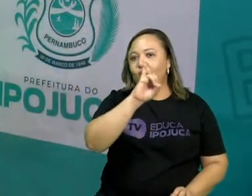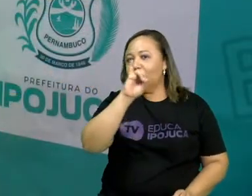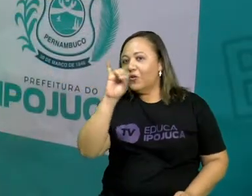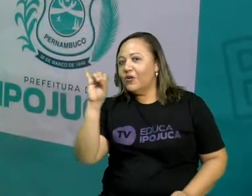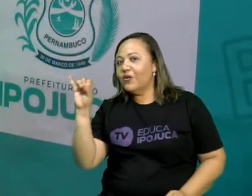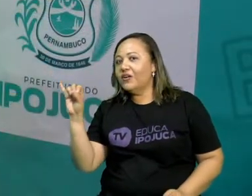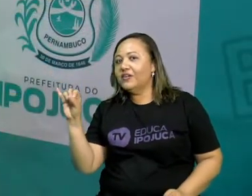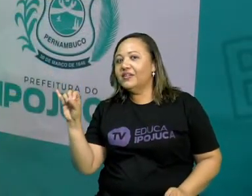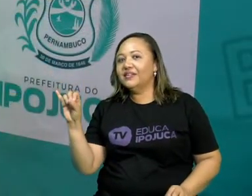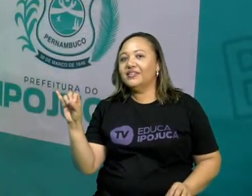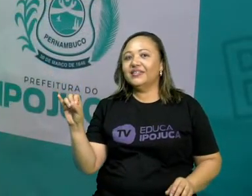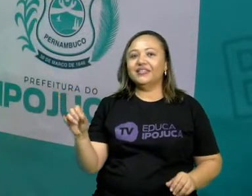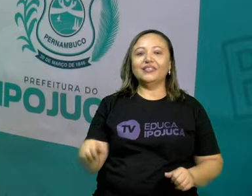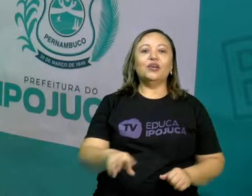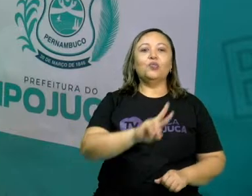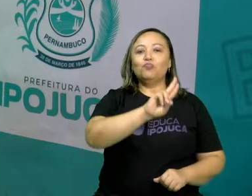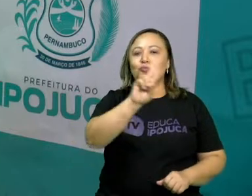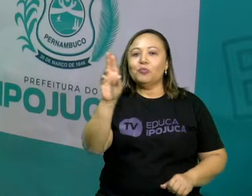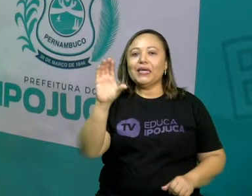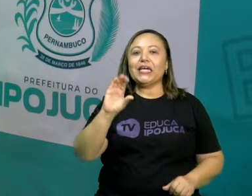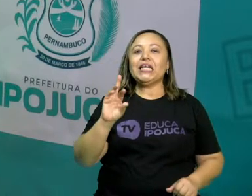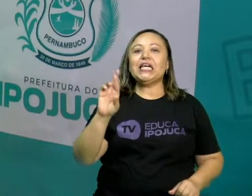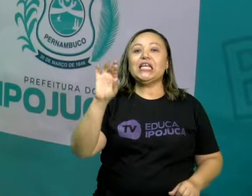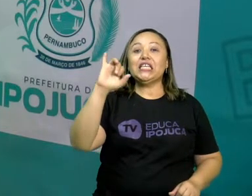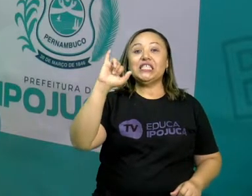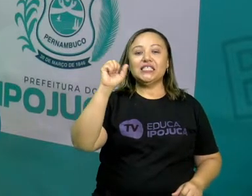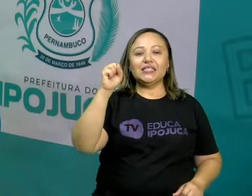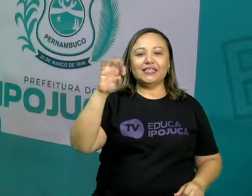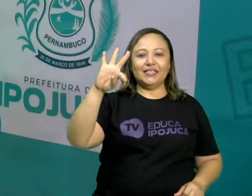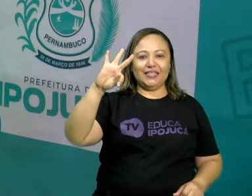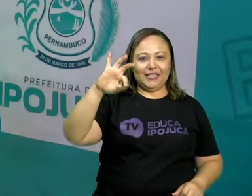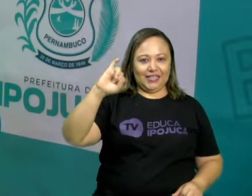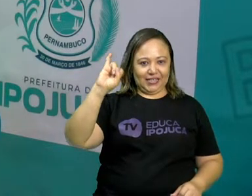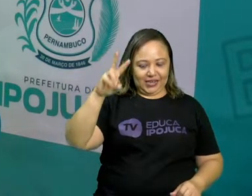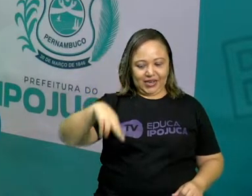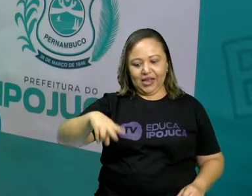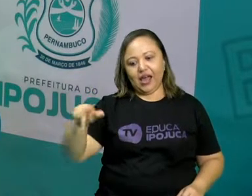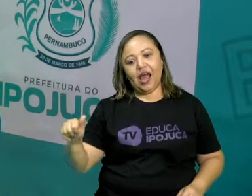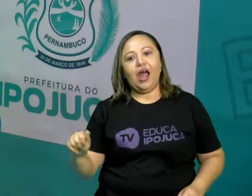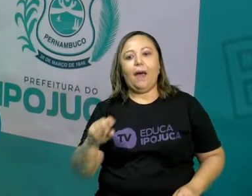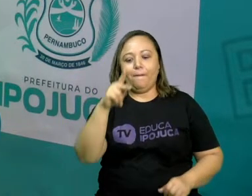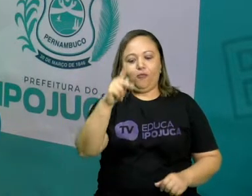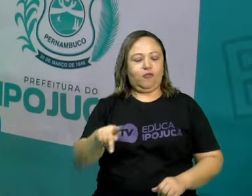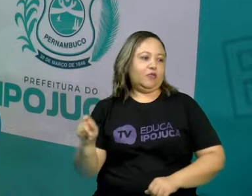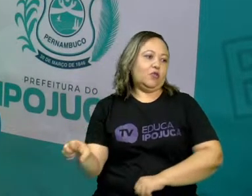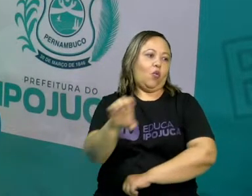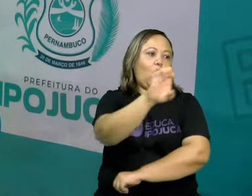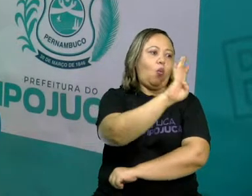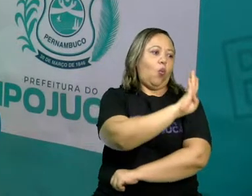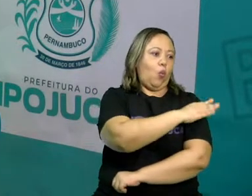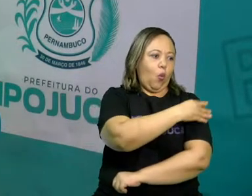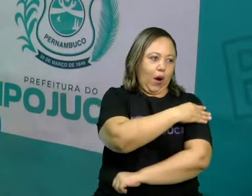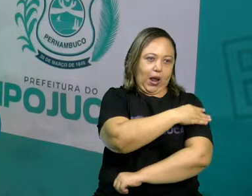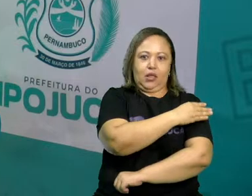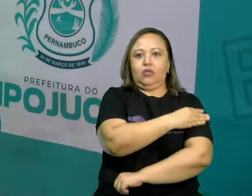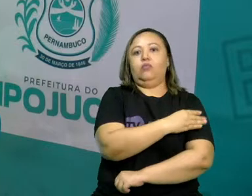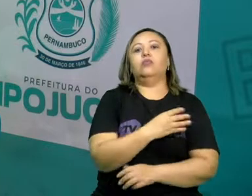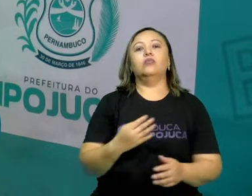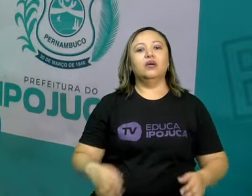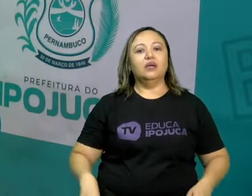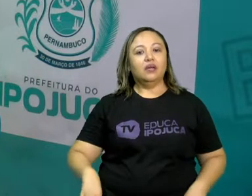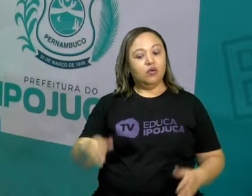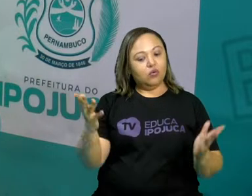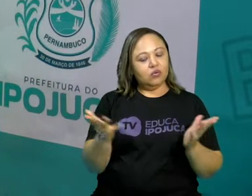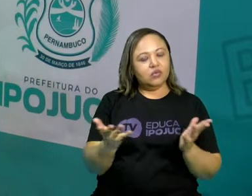Olá, meu nome é Cristina Chaga, sou professora do quarto ano e hoje nós vamos ter mais uma aula de língua